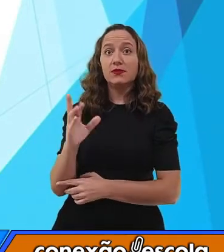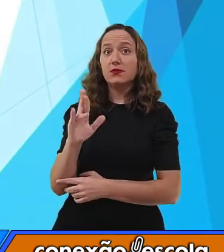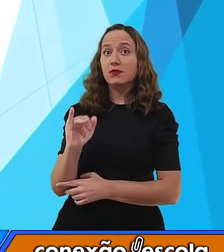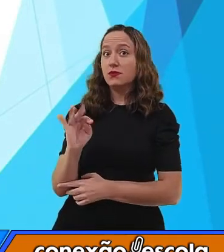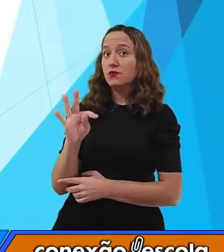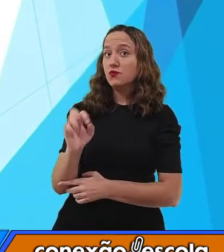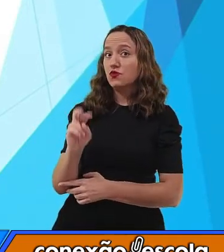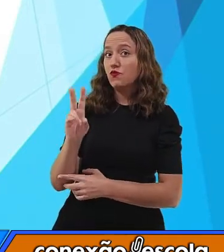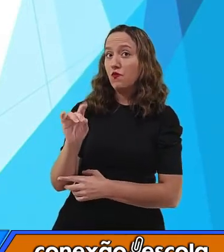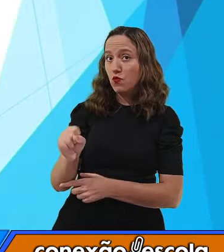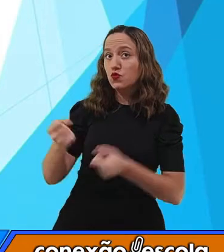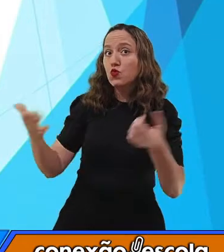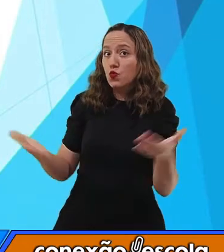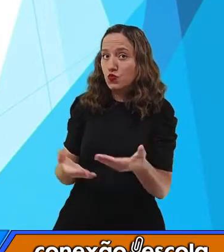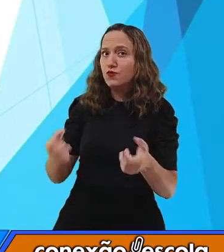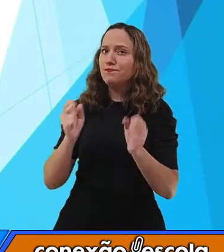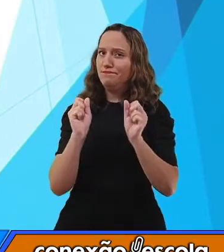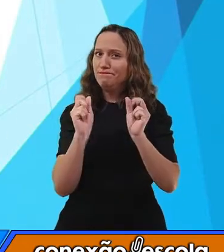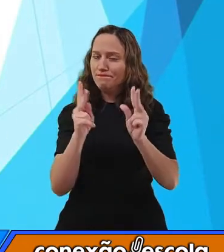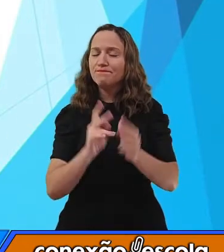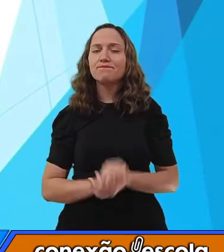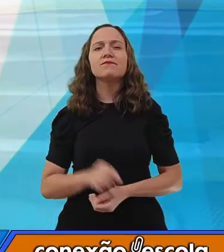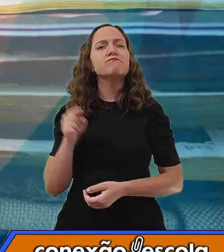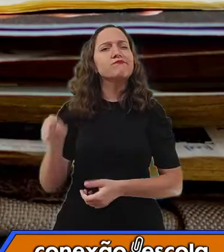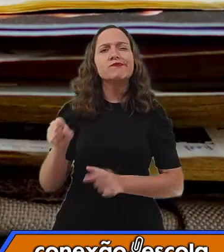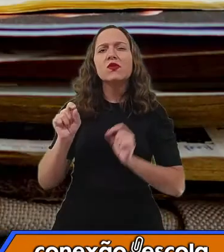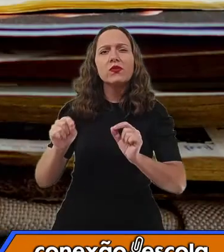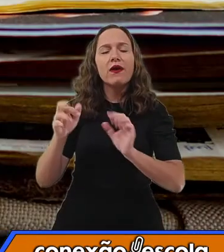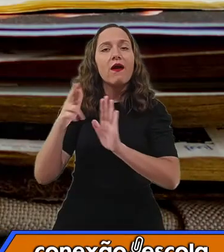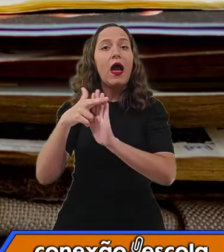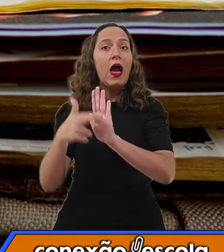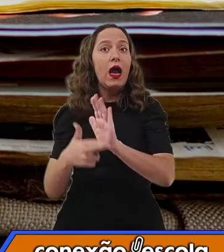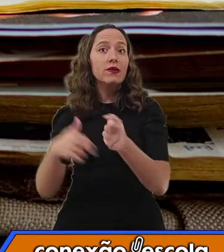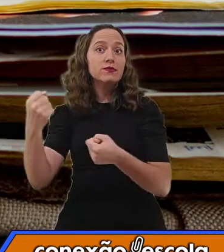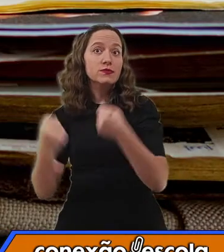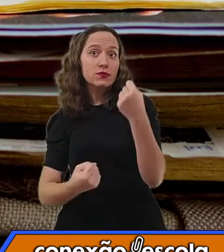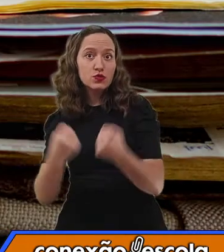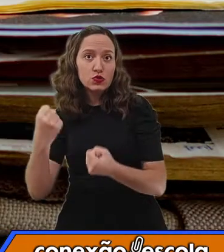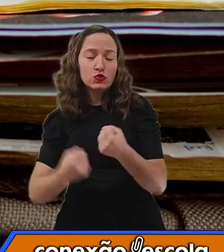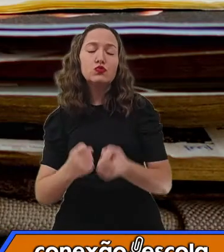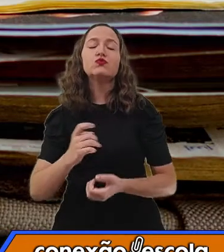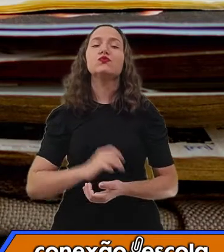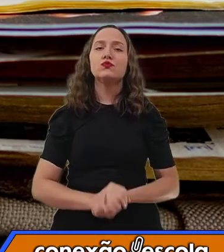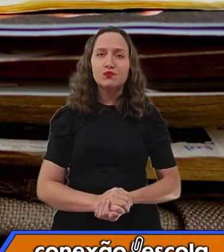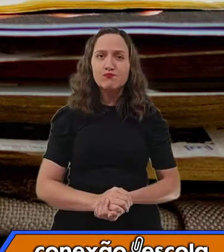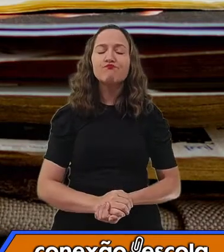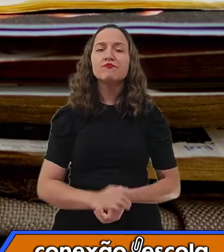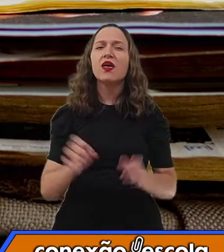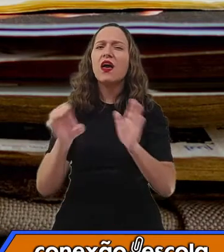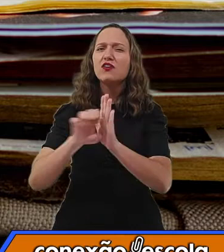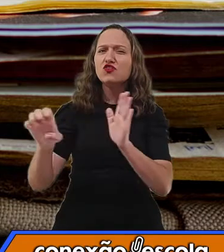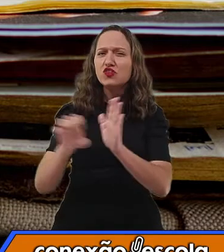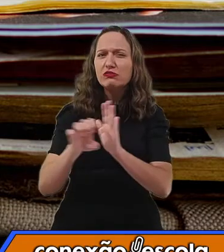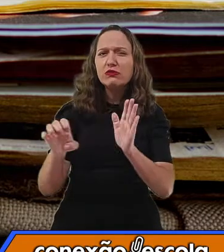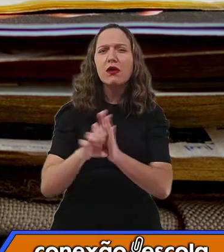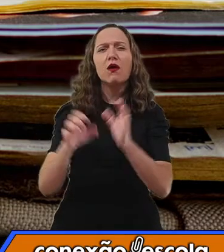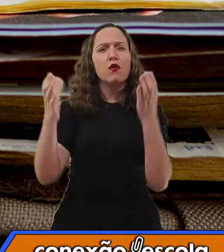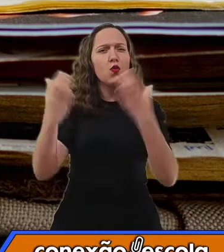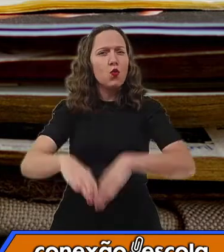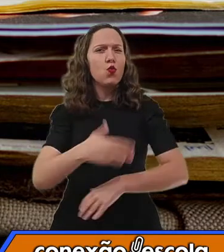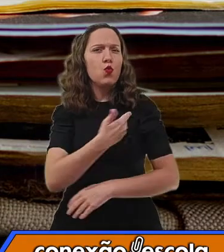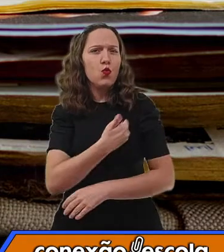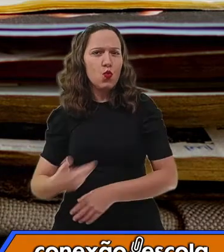certinho? Então, temos regras de trânsito, nós temos edital de concursos